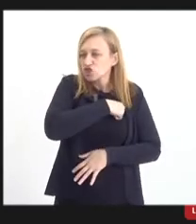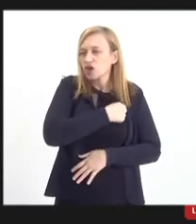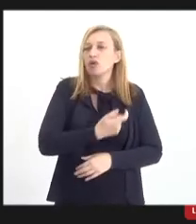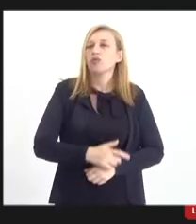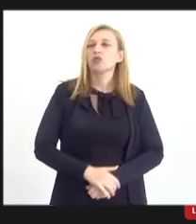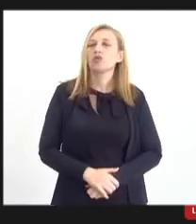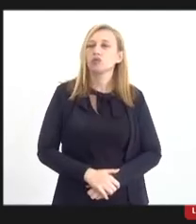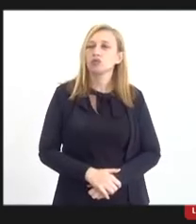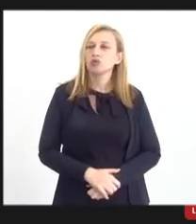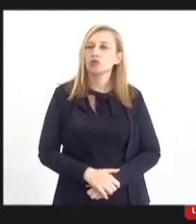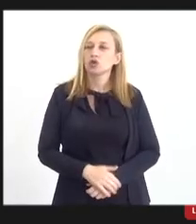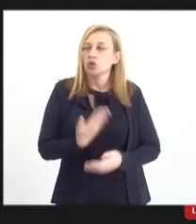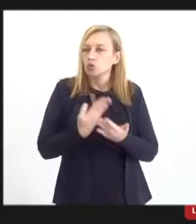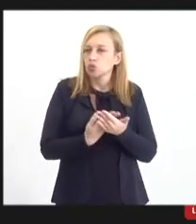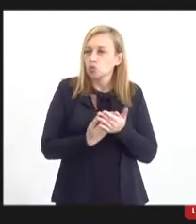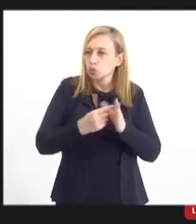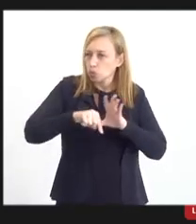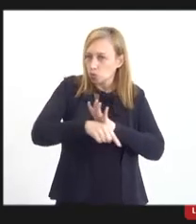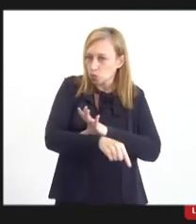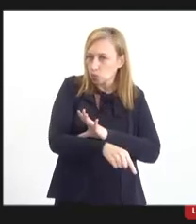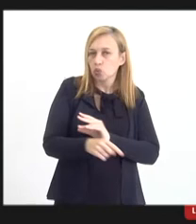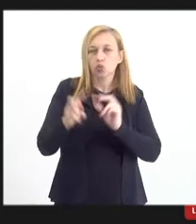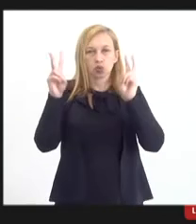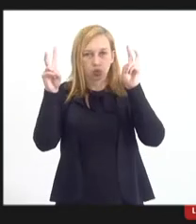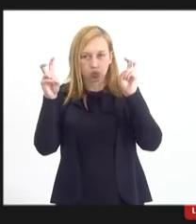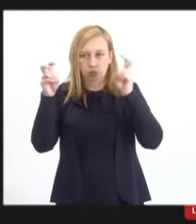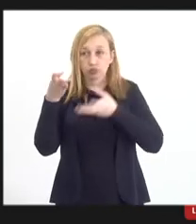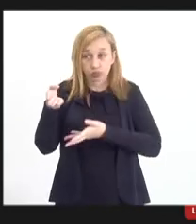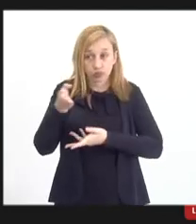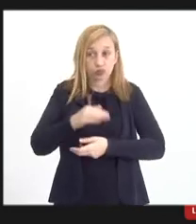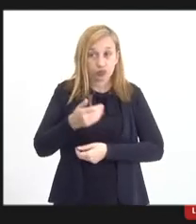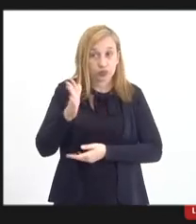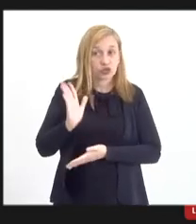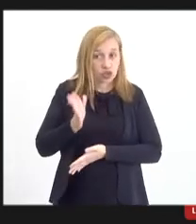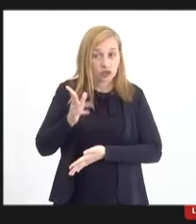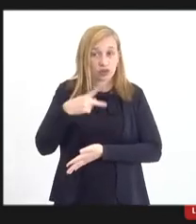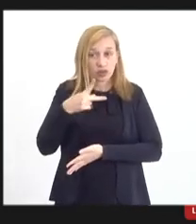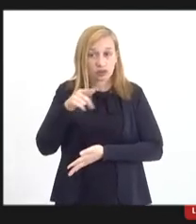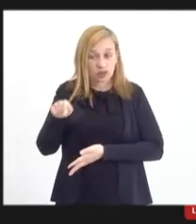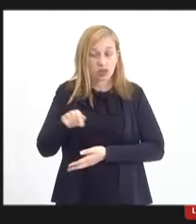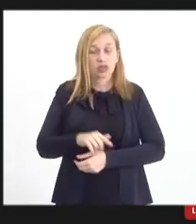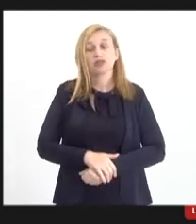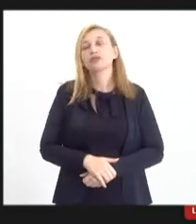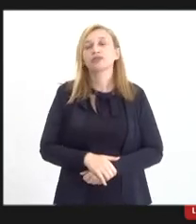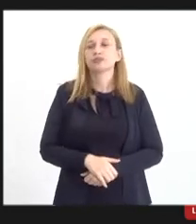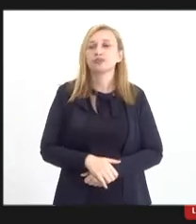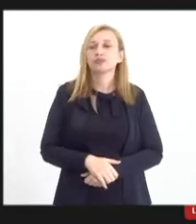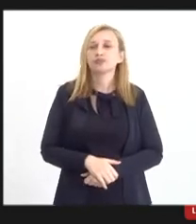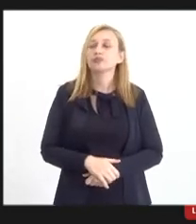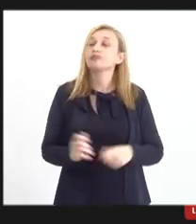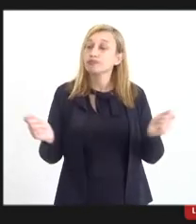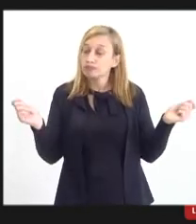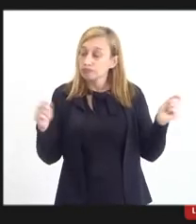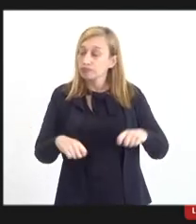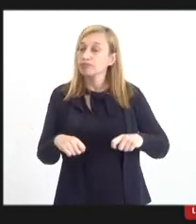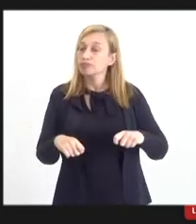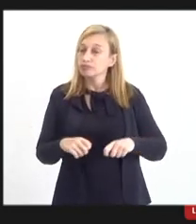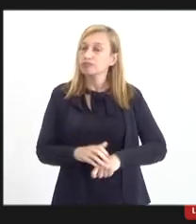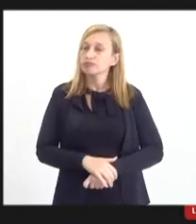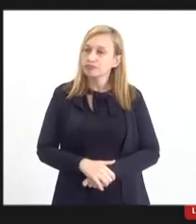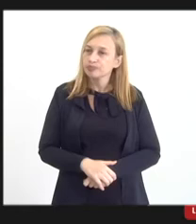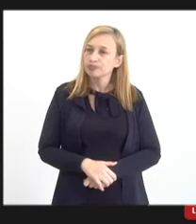um estudo mais aprofundado a respeito disso tudo que a gente aqui está conversando e a possibilidade